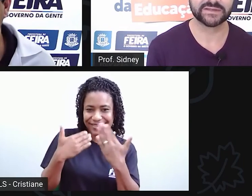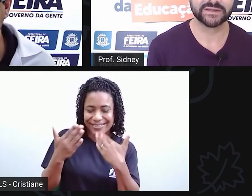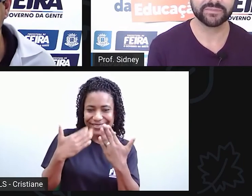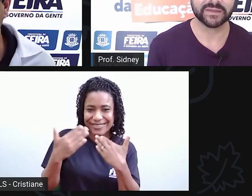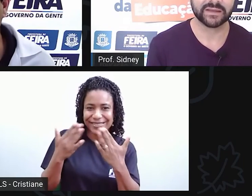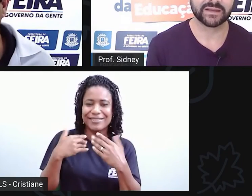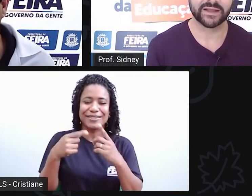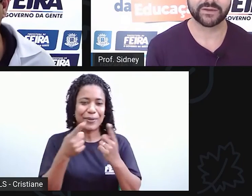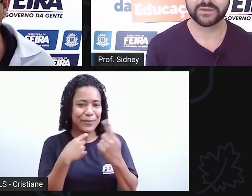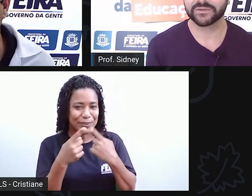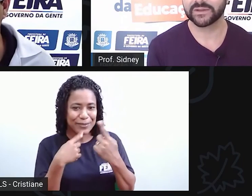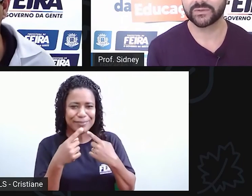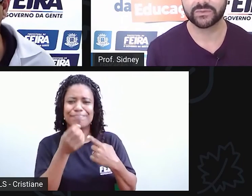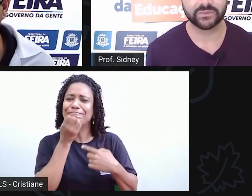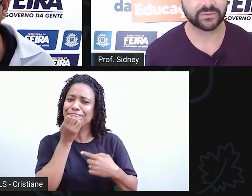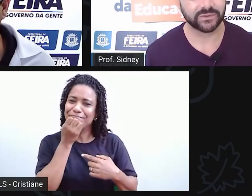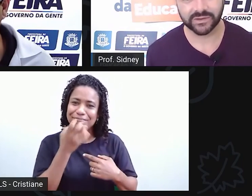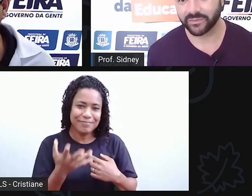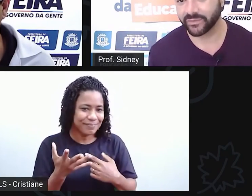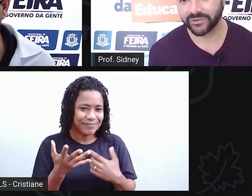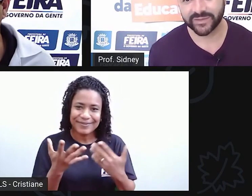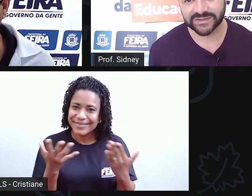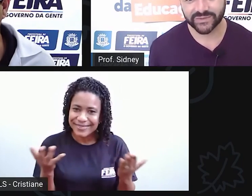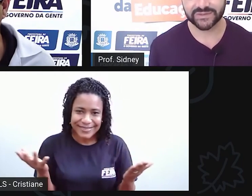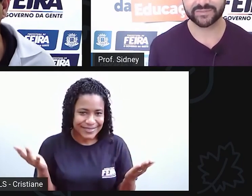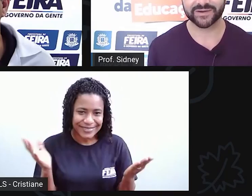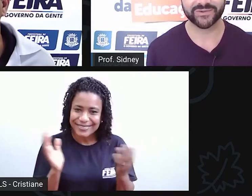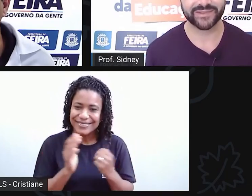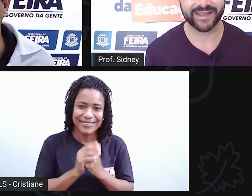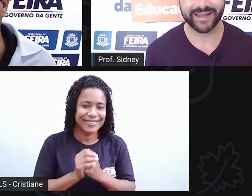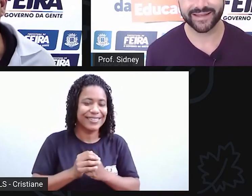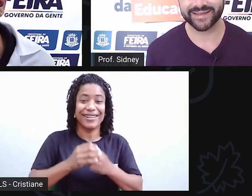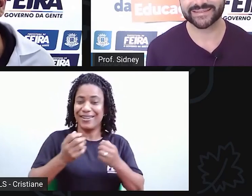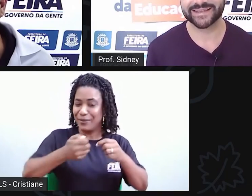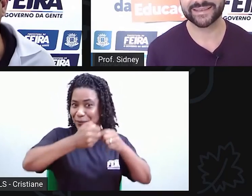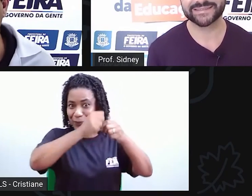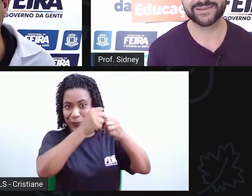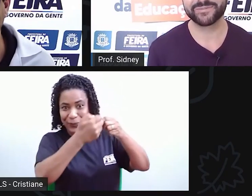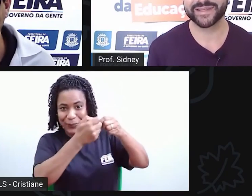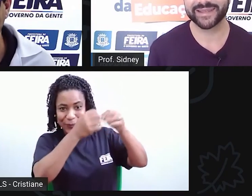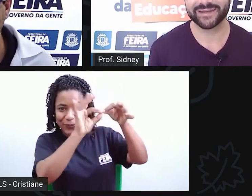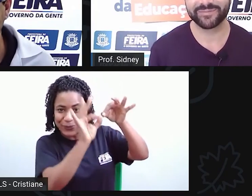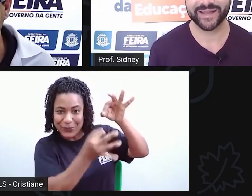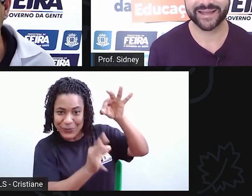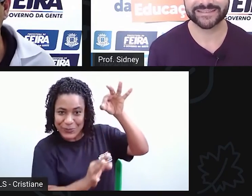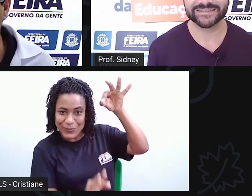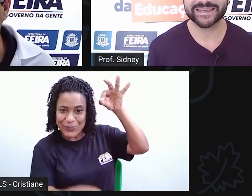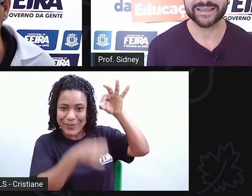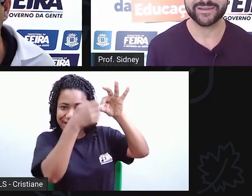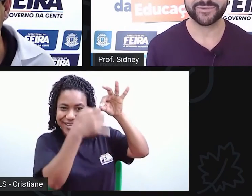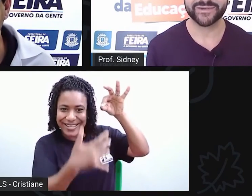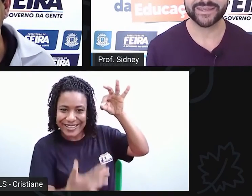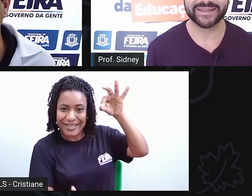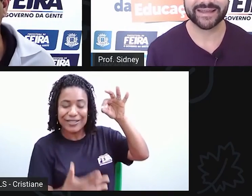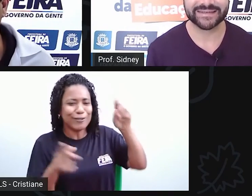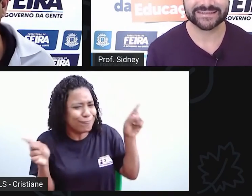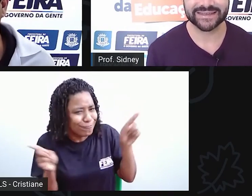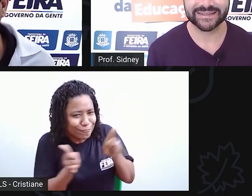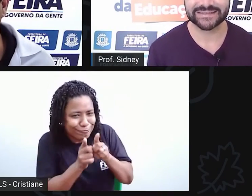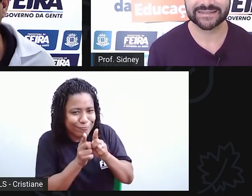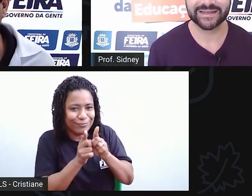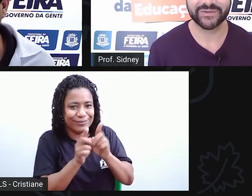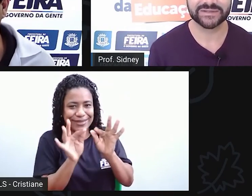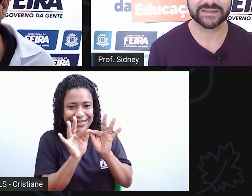com você. Claro que não tem, tem muito mais coisa para contar, isso aqui é só uma pequena parte, porque da